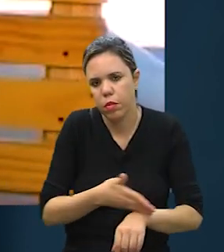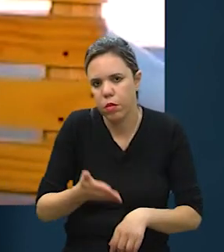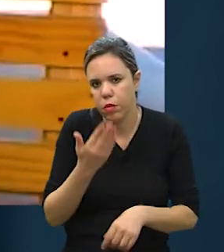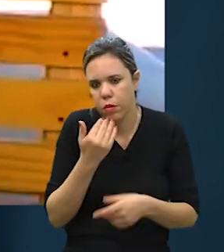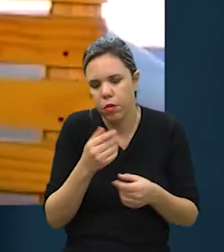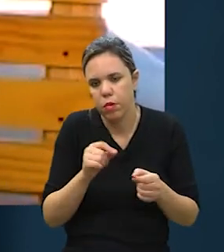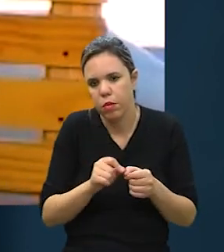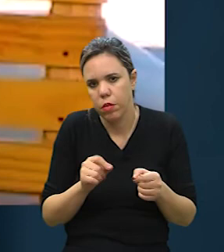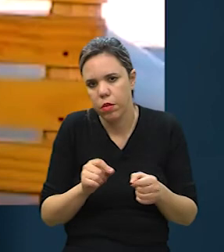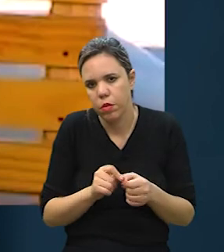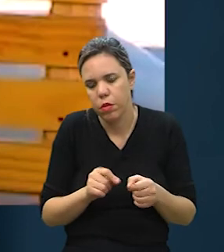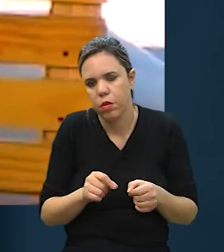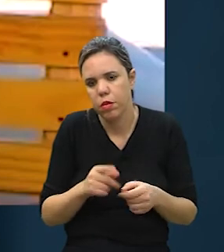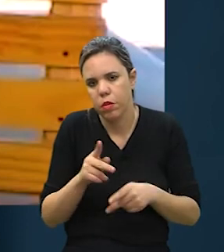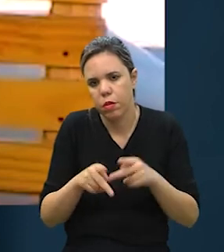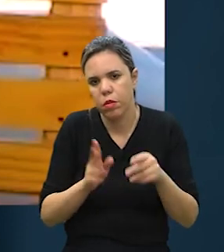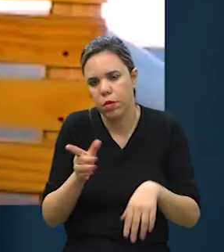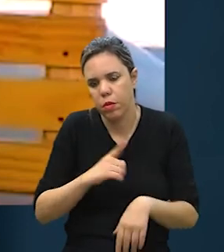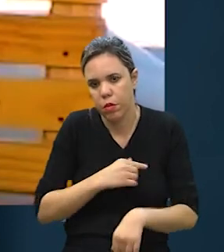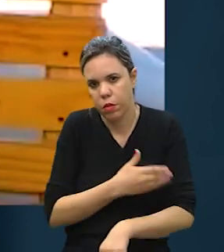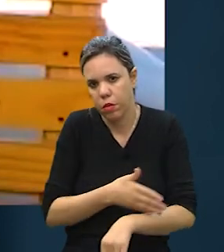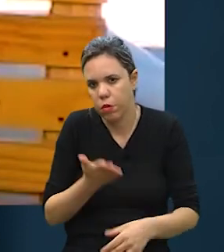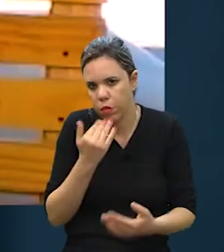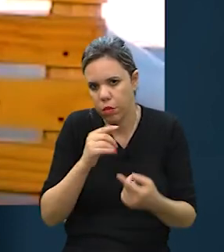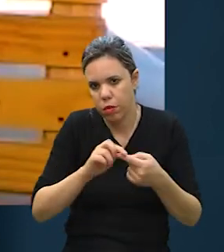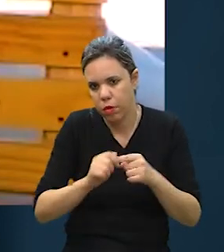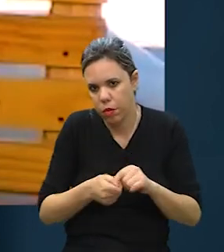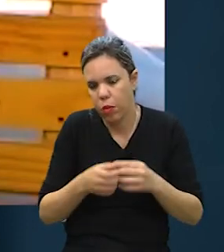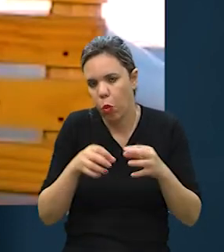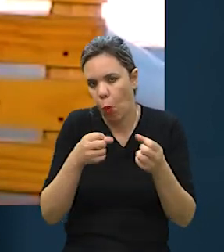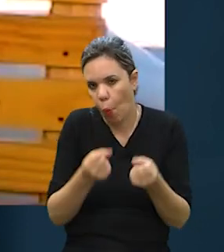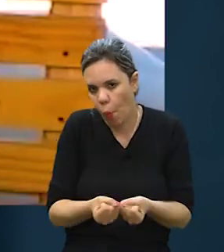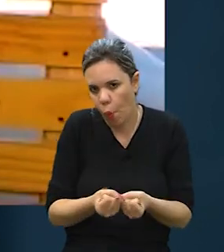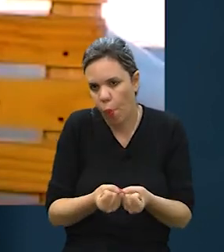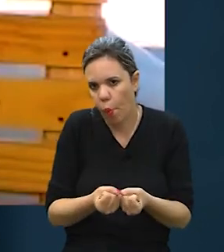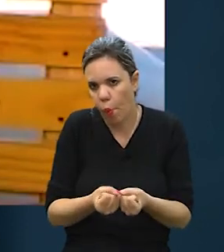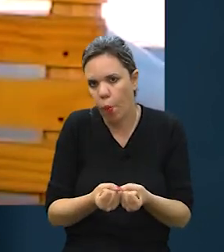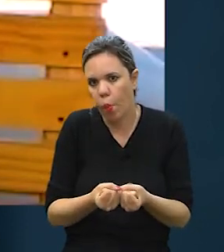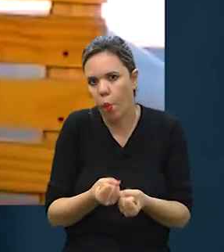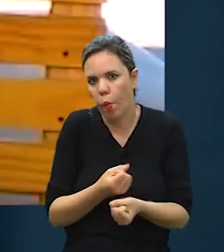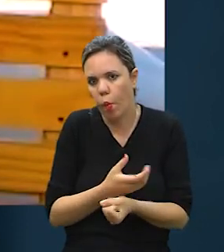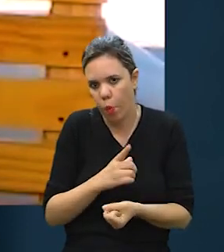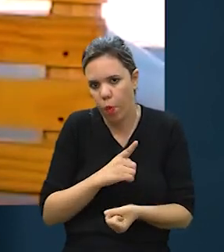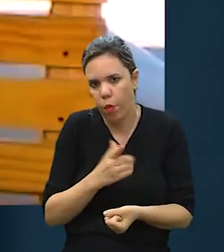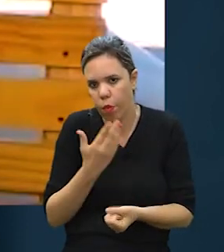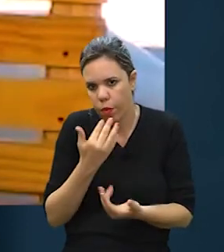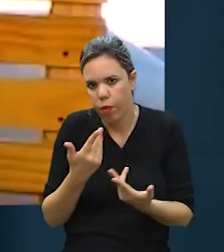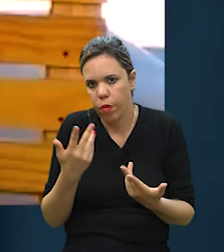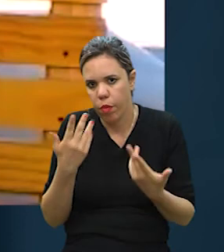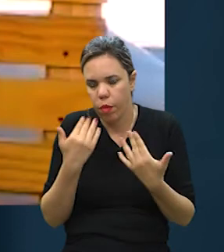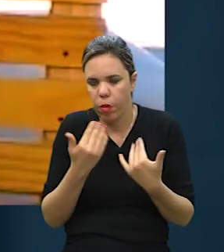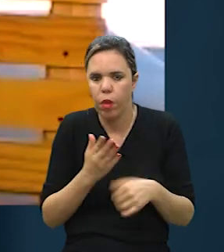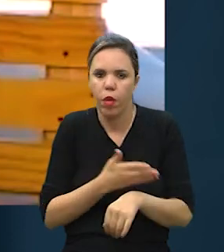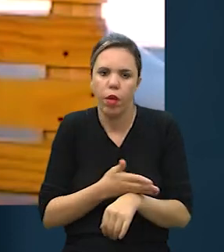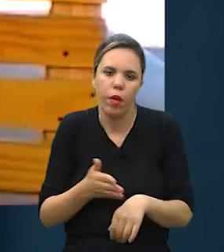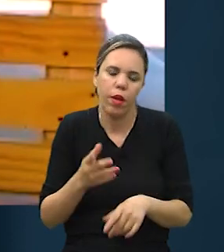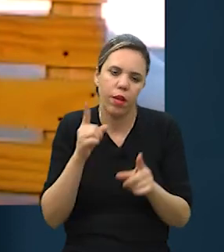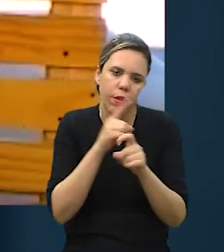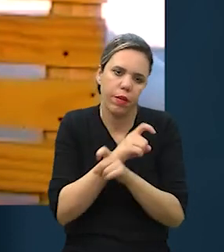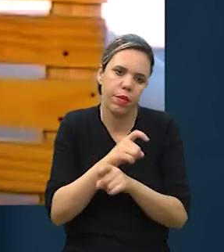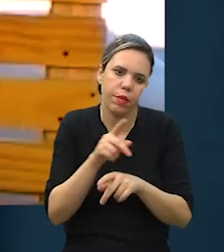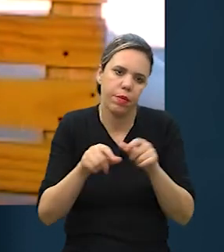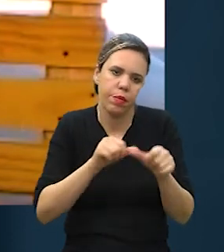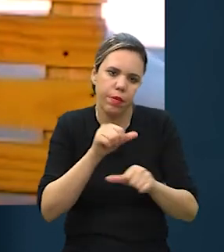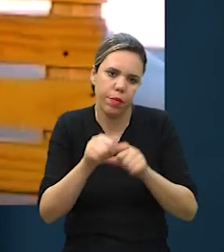costume que as pessoas já têm com a ração seca, a familiaridade que eles possuem, às vezes é um pouquinho